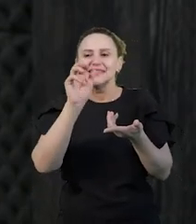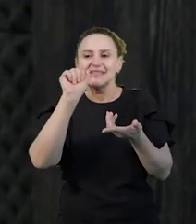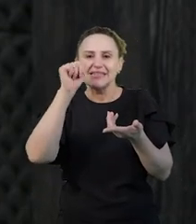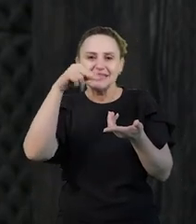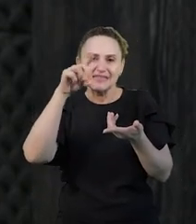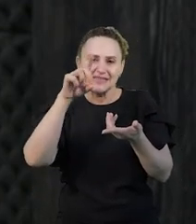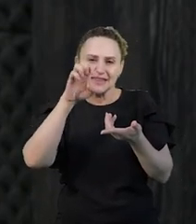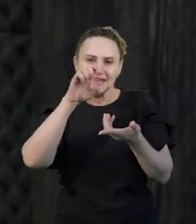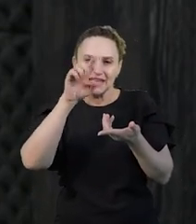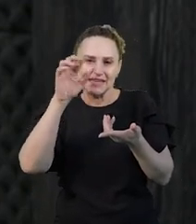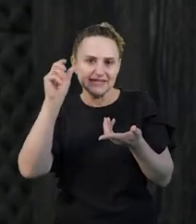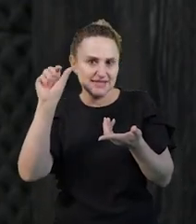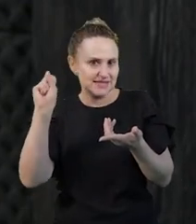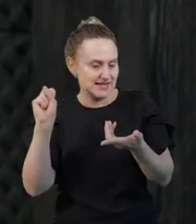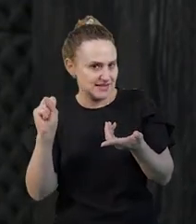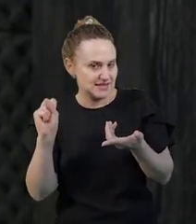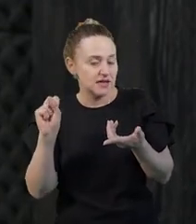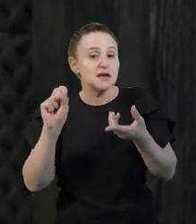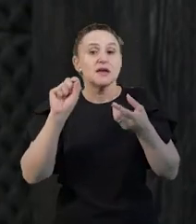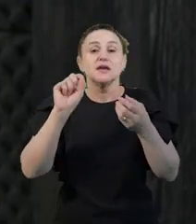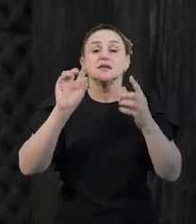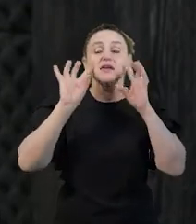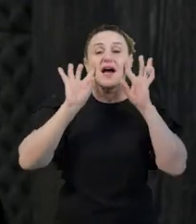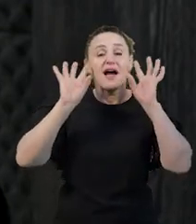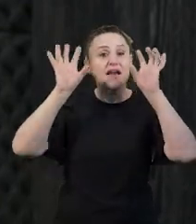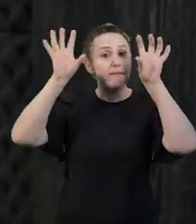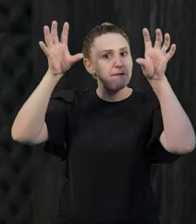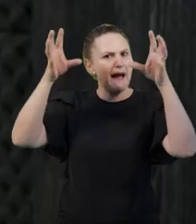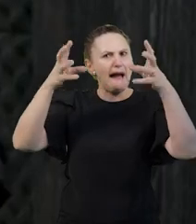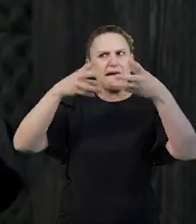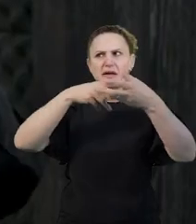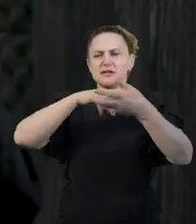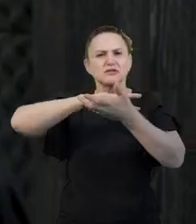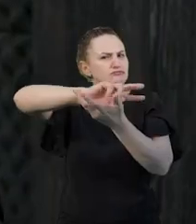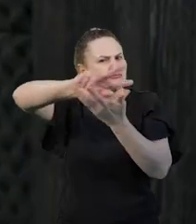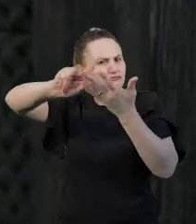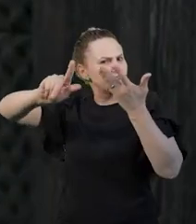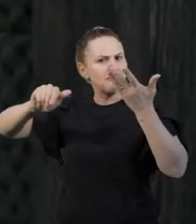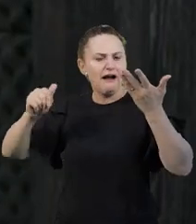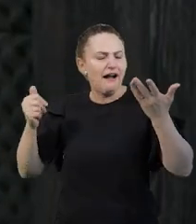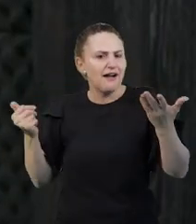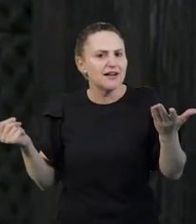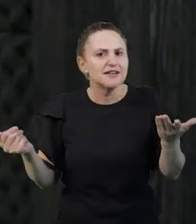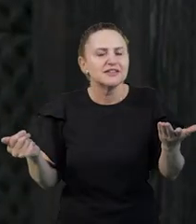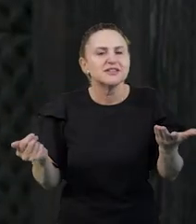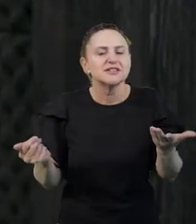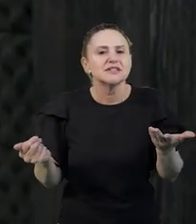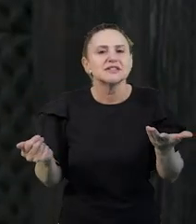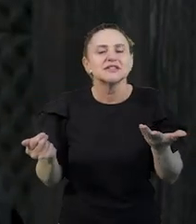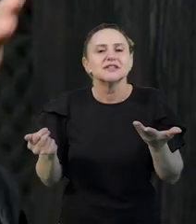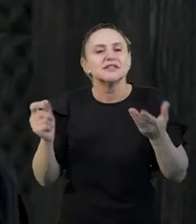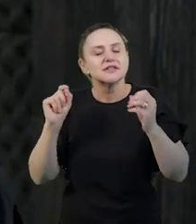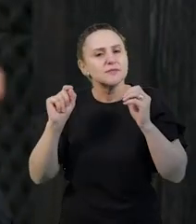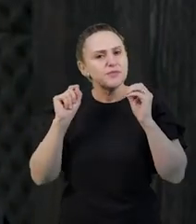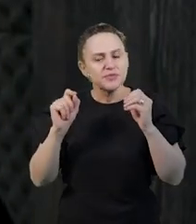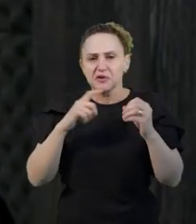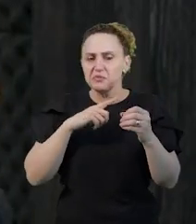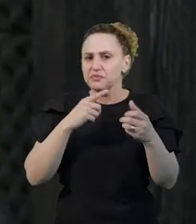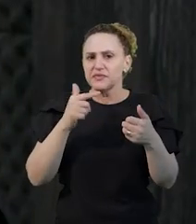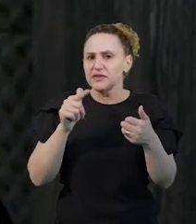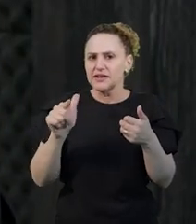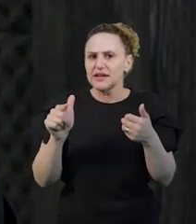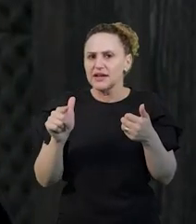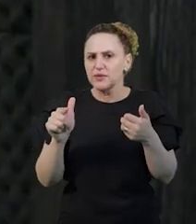E, às vezes, então, não pode fazer um problema e resolver e dar duas pessoas e meia para resolver um certo problema lá, porque aí não tem